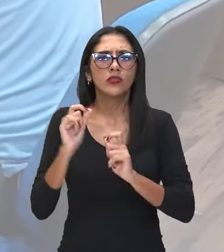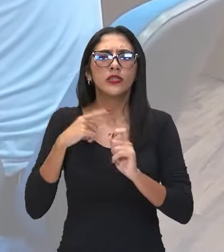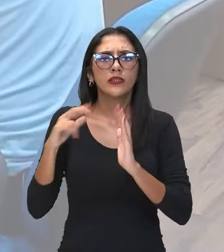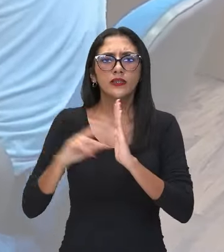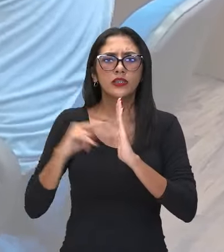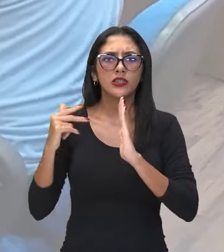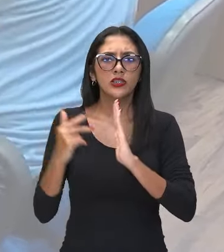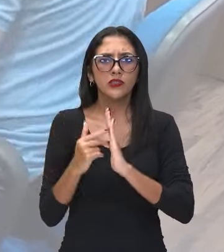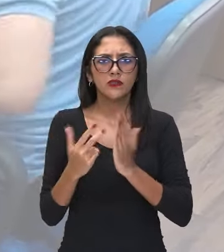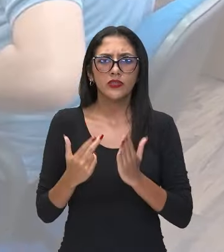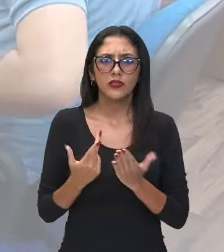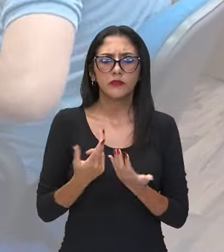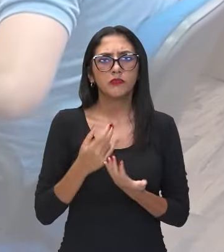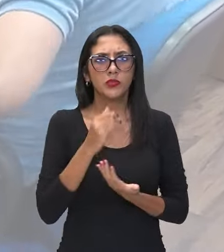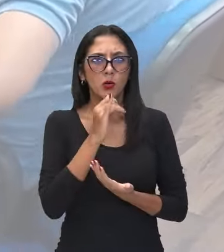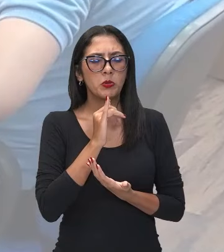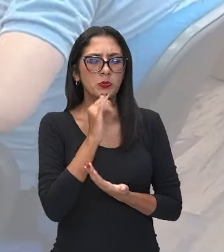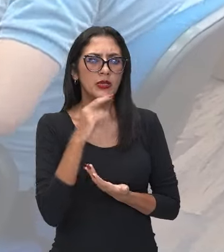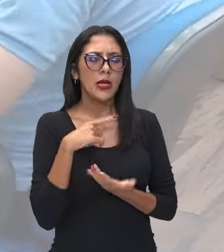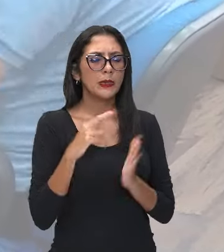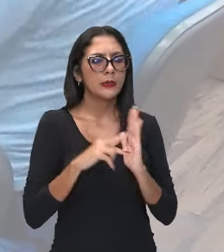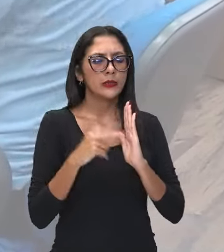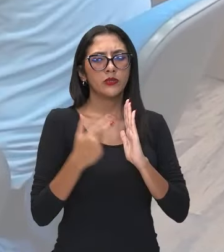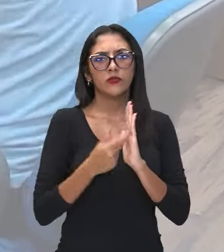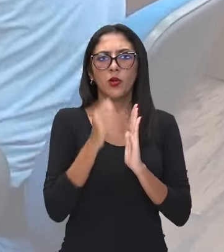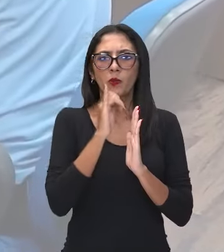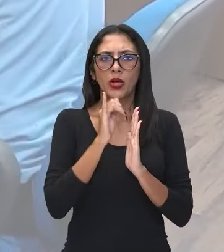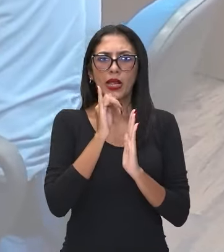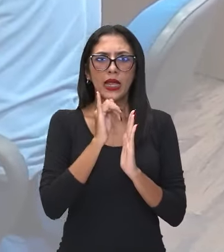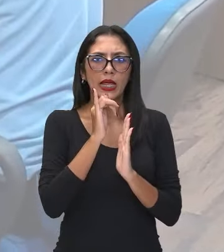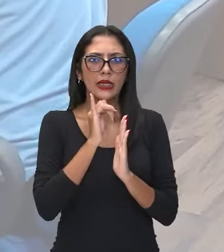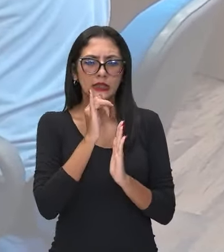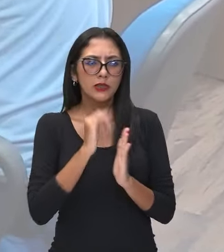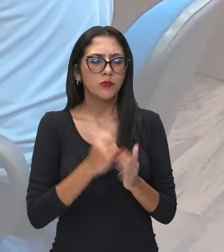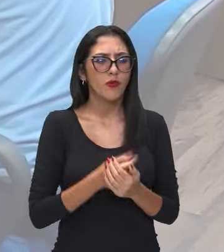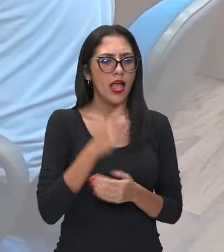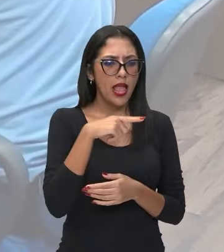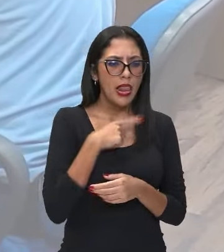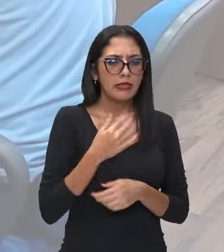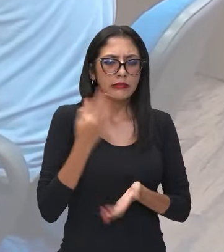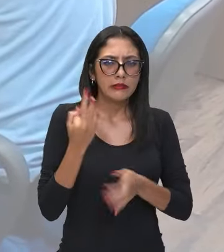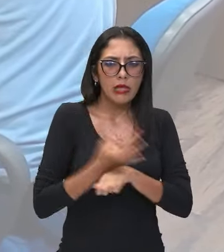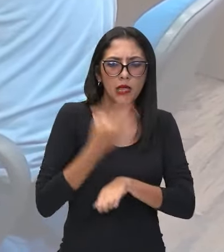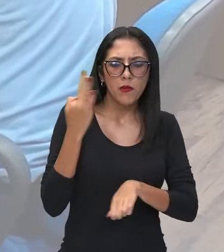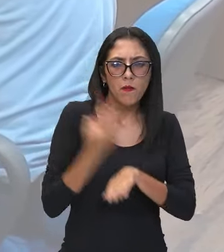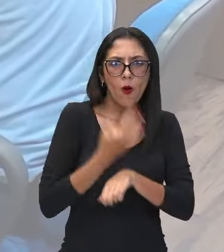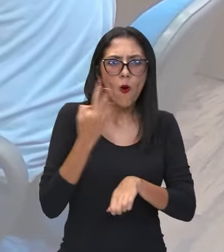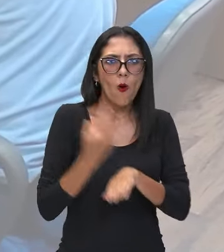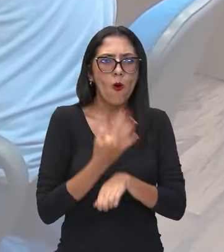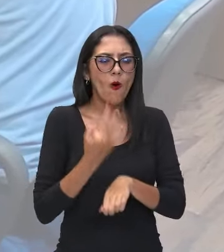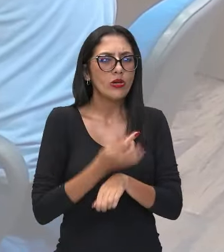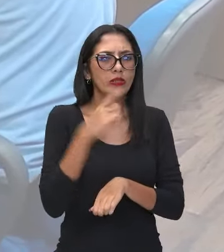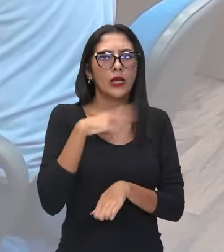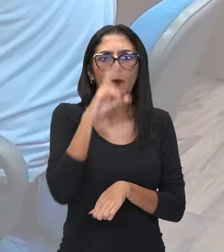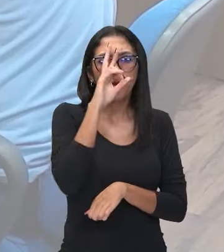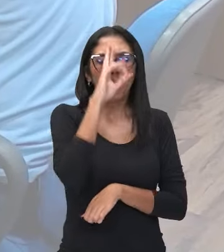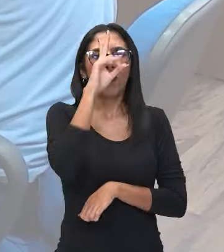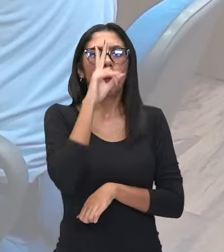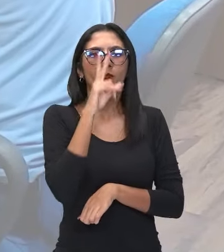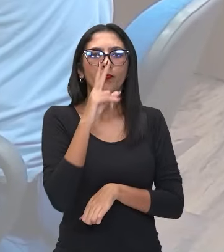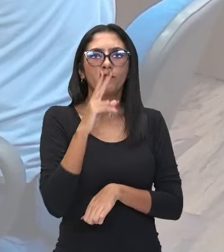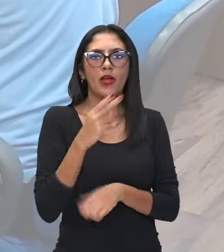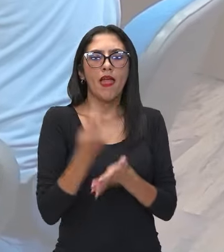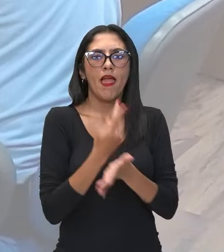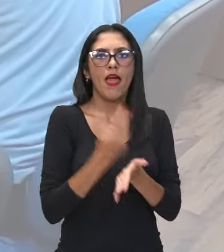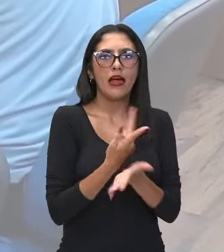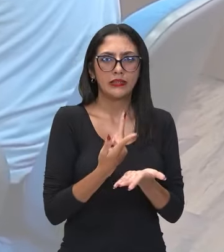Acho é bom enquanto, por exemplo, fala para alguém não fazer algo e a pessoa faz do mesmo jeito e ela acaba se dando mal. Aí tu pode dizer, acho que